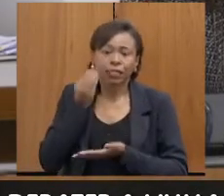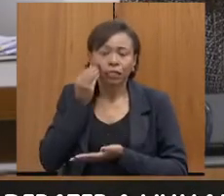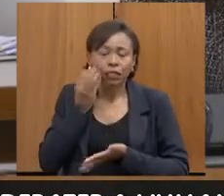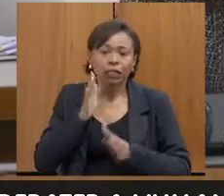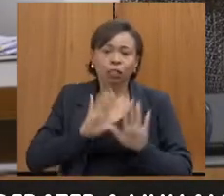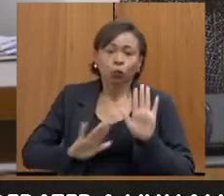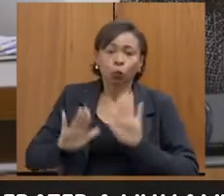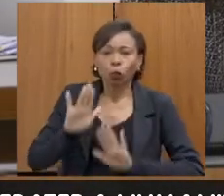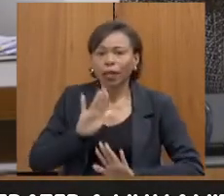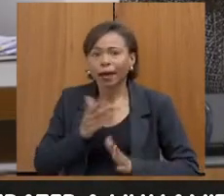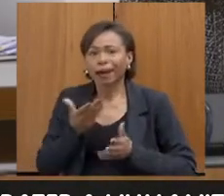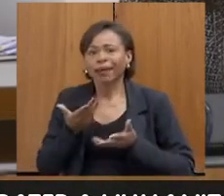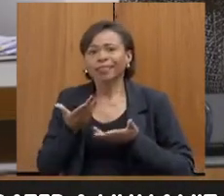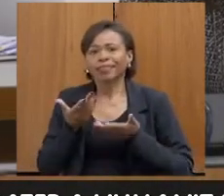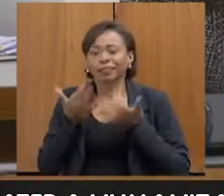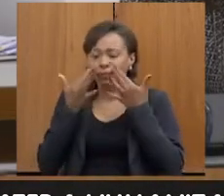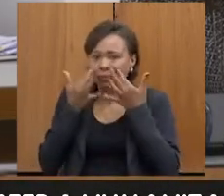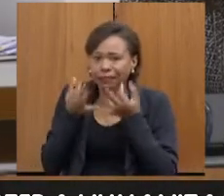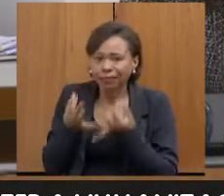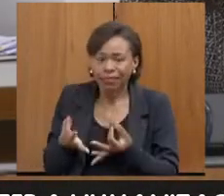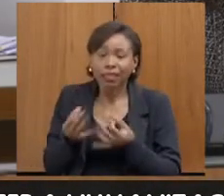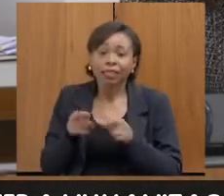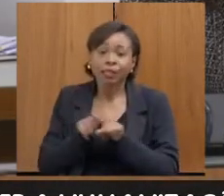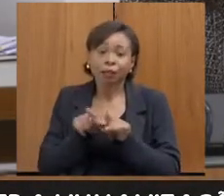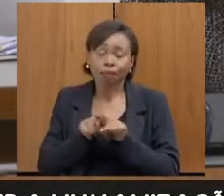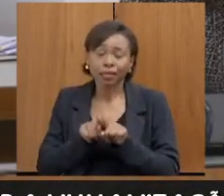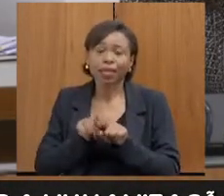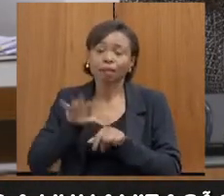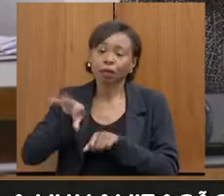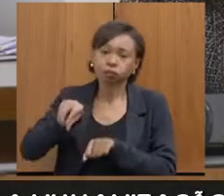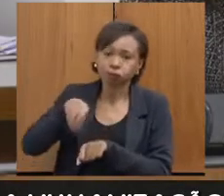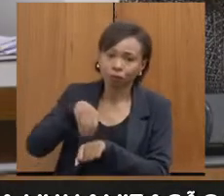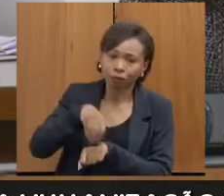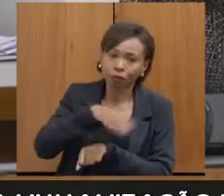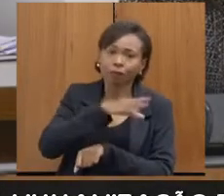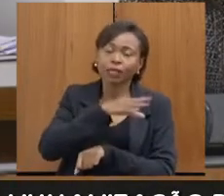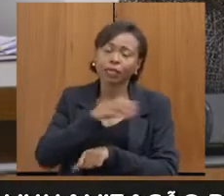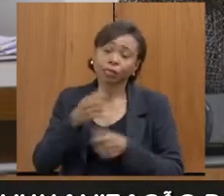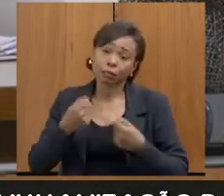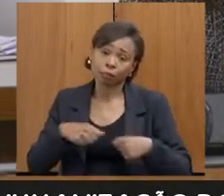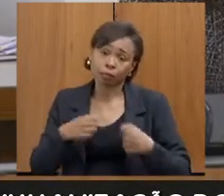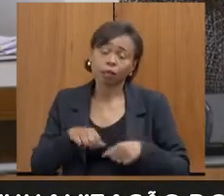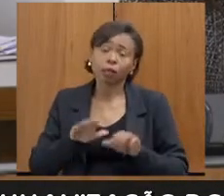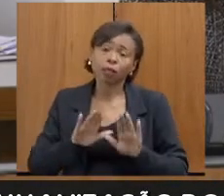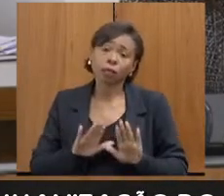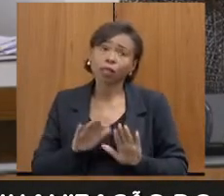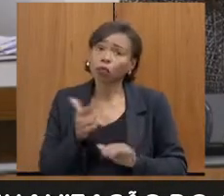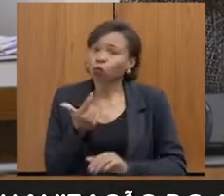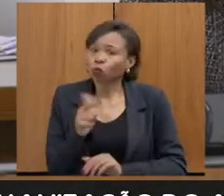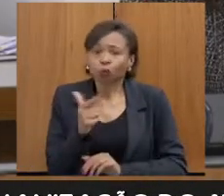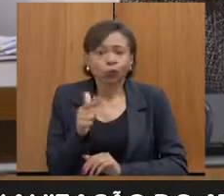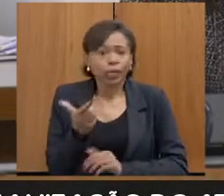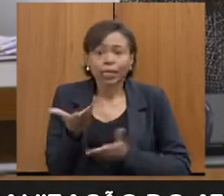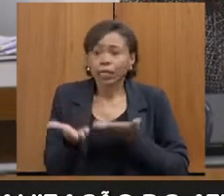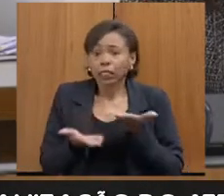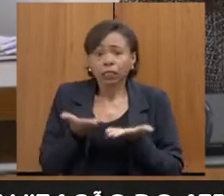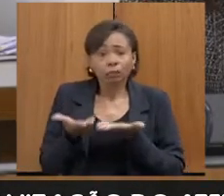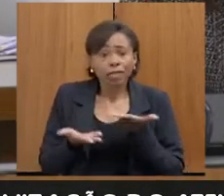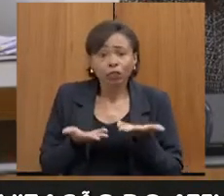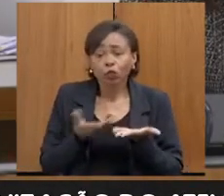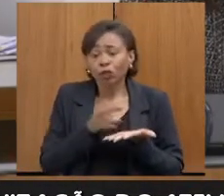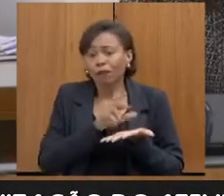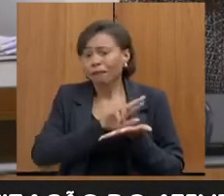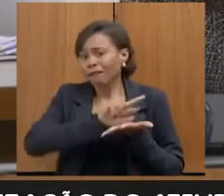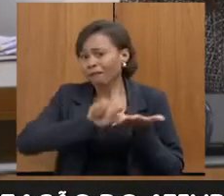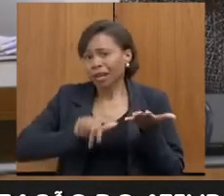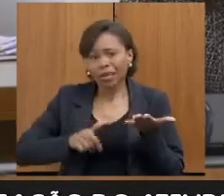reivitimização e também fazer os encaminhamentos necessários. A gente não conta com nenhum atendimento multidisciplinar, infelizmente,